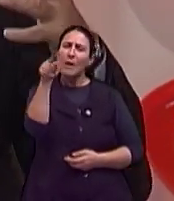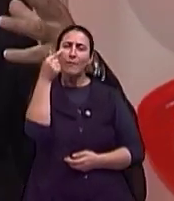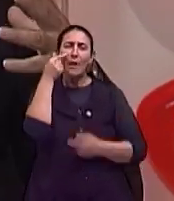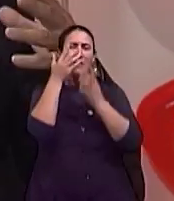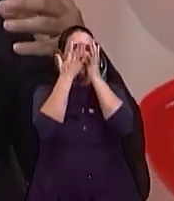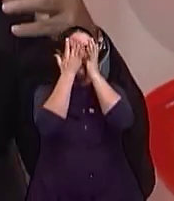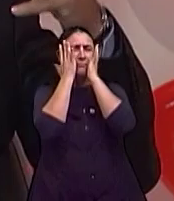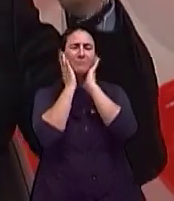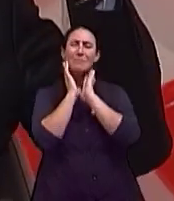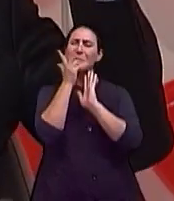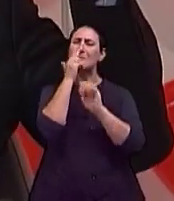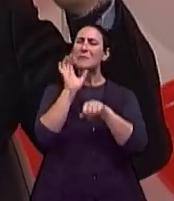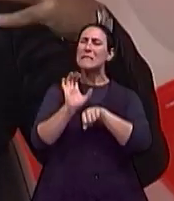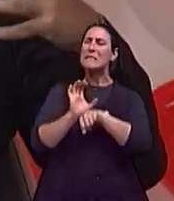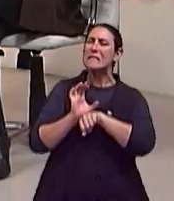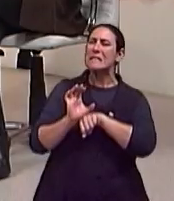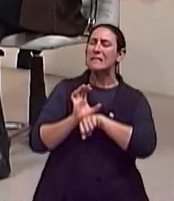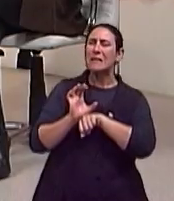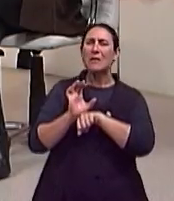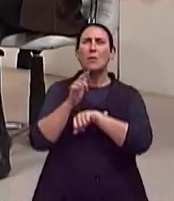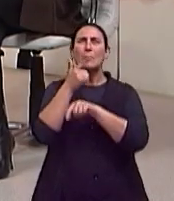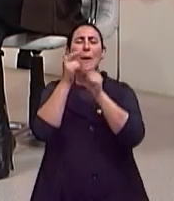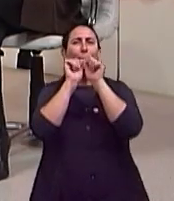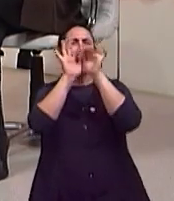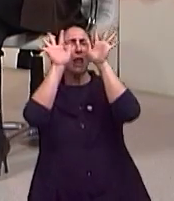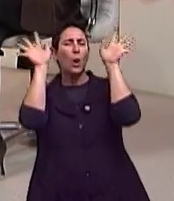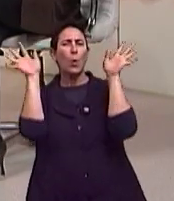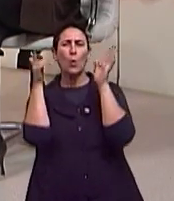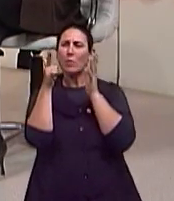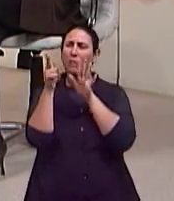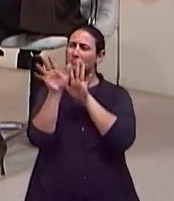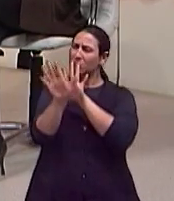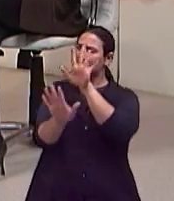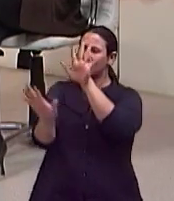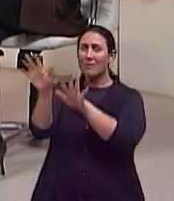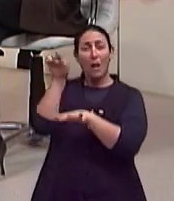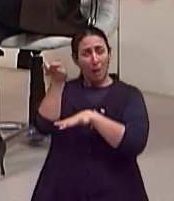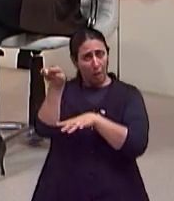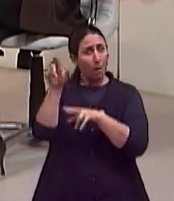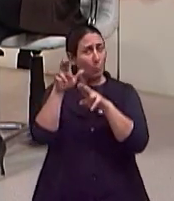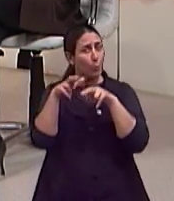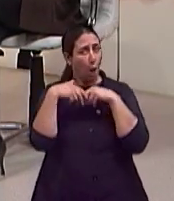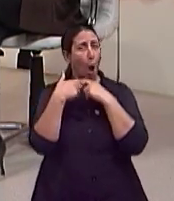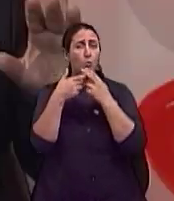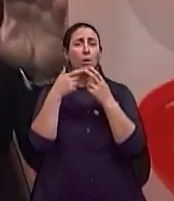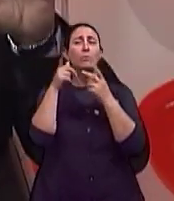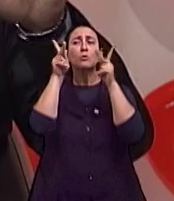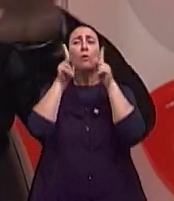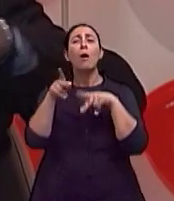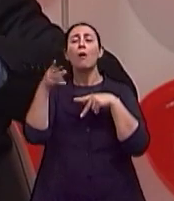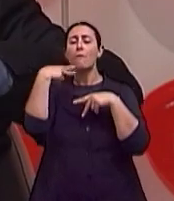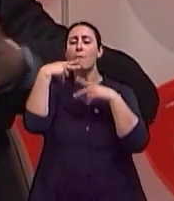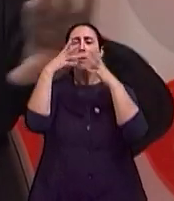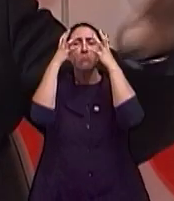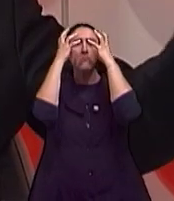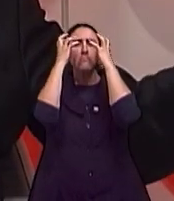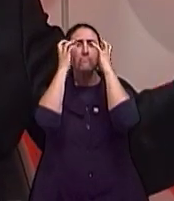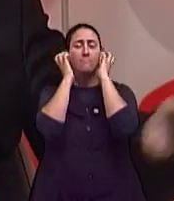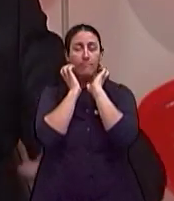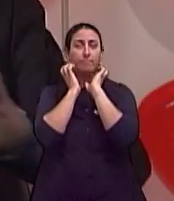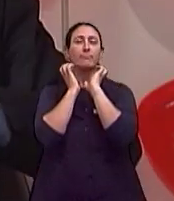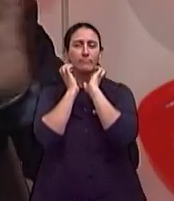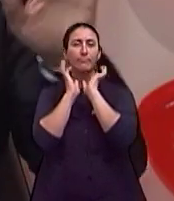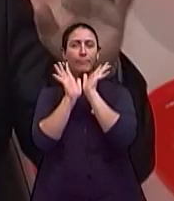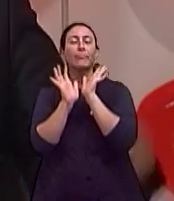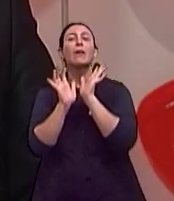acinzentado, sem brilho, a coloração é diferente, Isabel. Aquilo ali é uma atrofia dos vasos, né? Então, o tabagismo